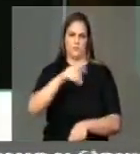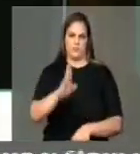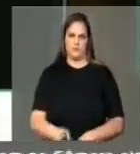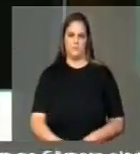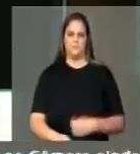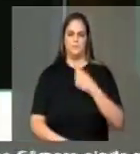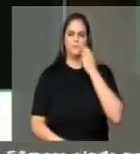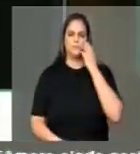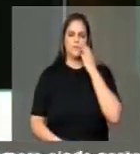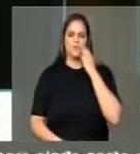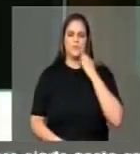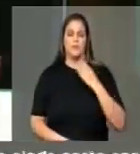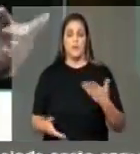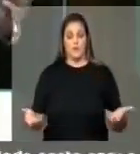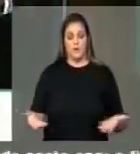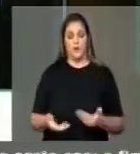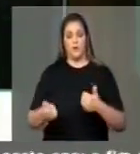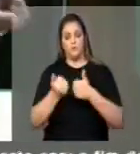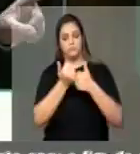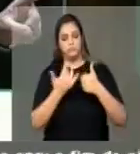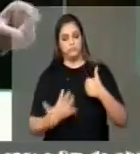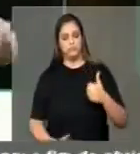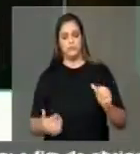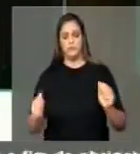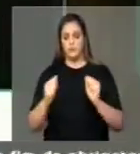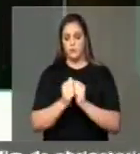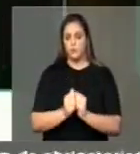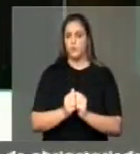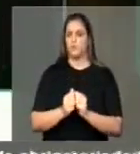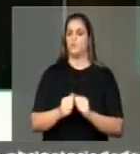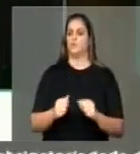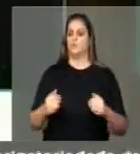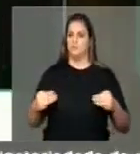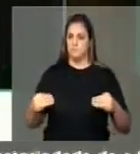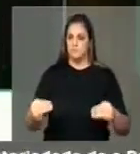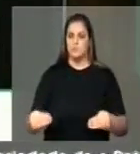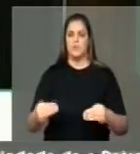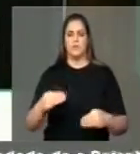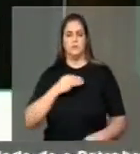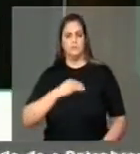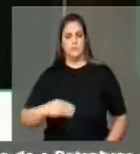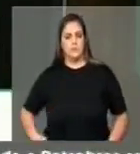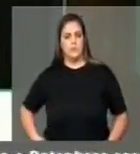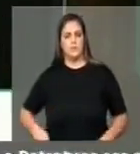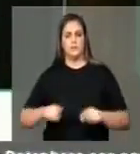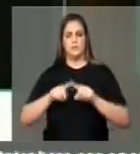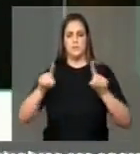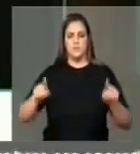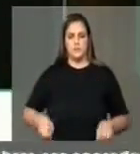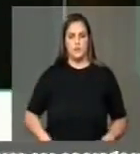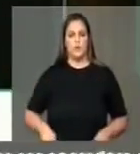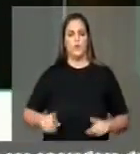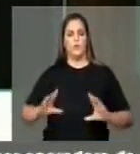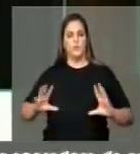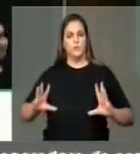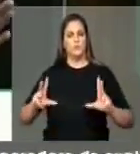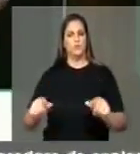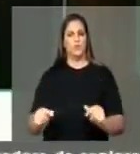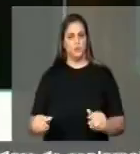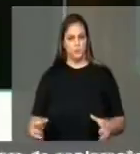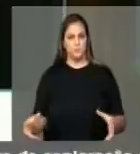com a sua equipe, juntamente com os servidores públicos federais, os nossos ministros,